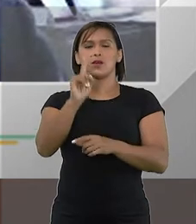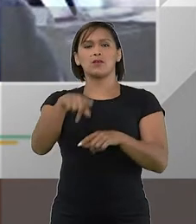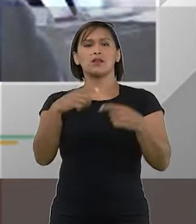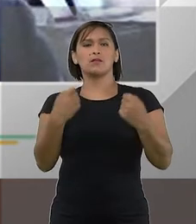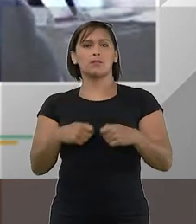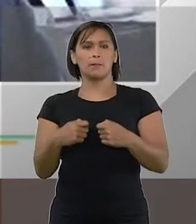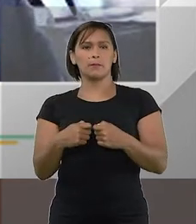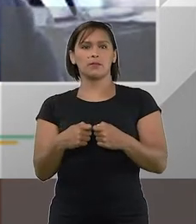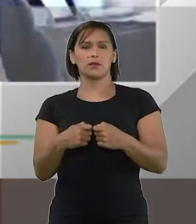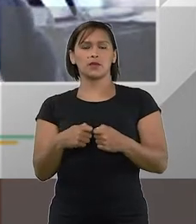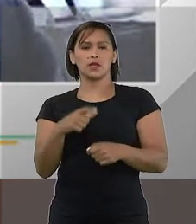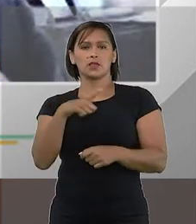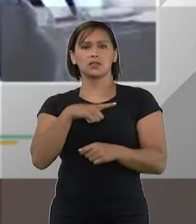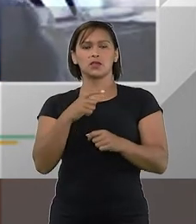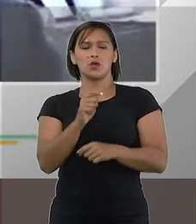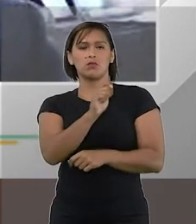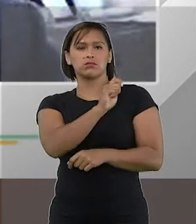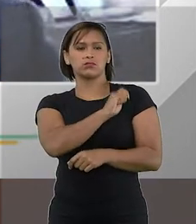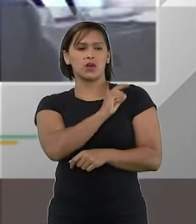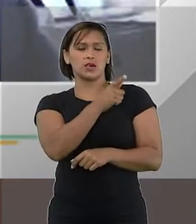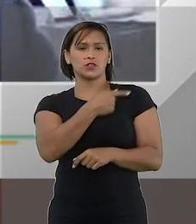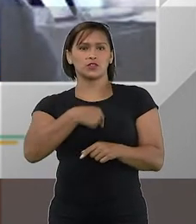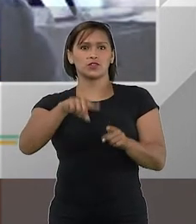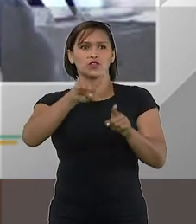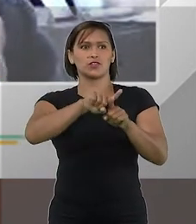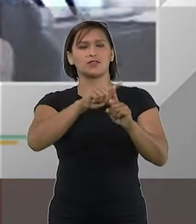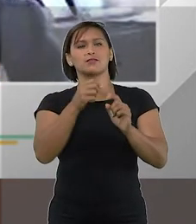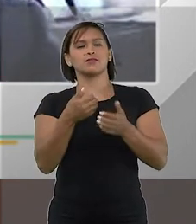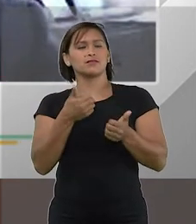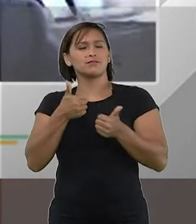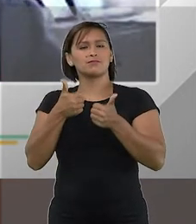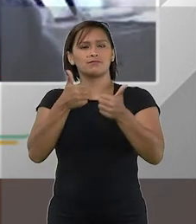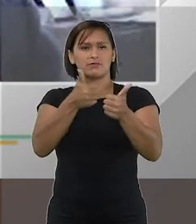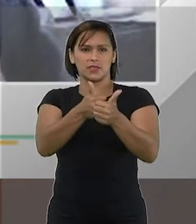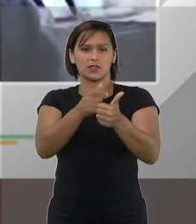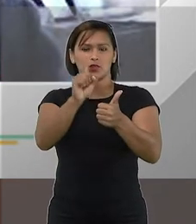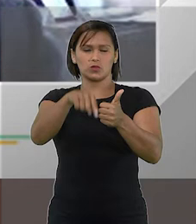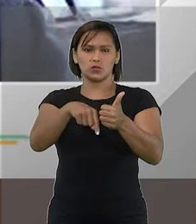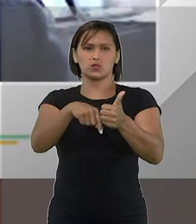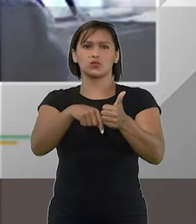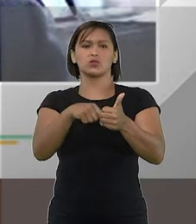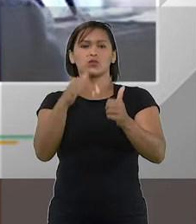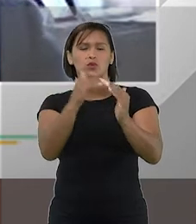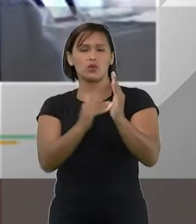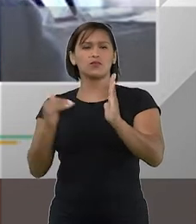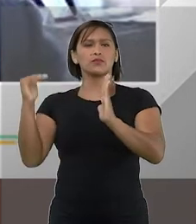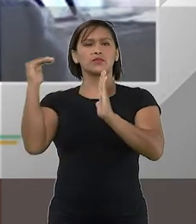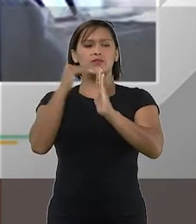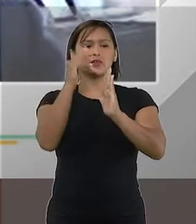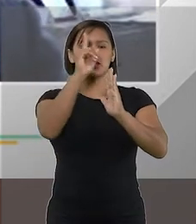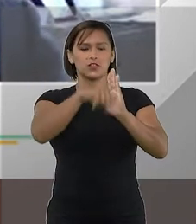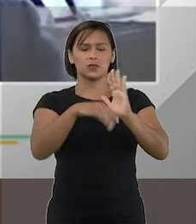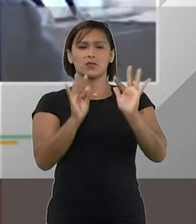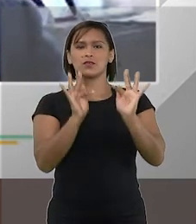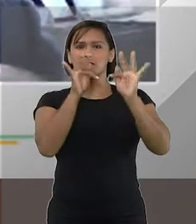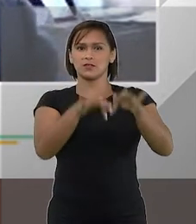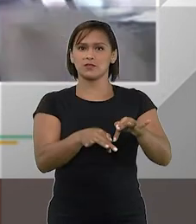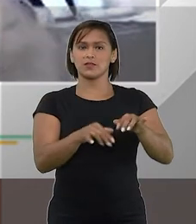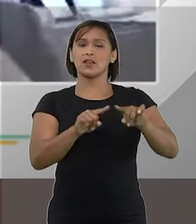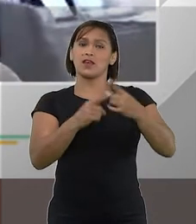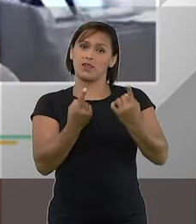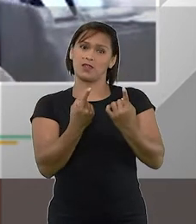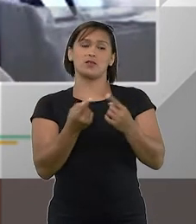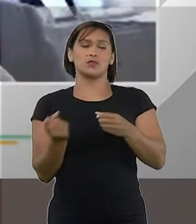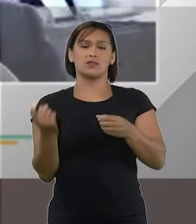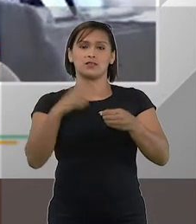ele deve ser um agente indutor do atingimento dessas finalidades,